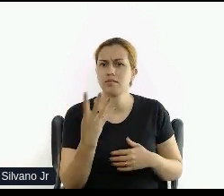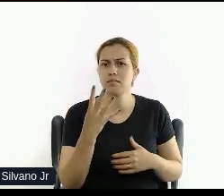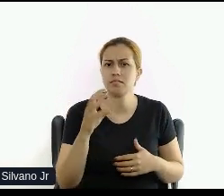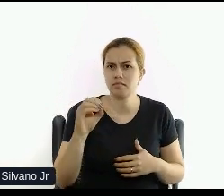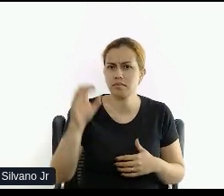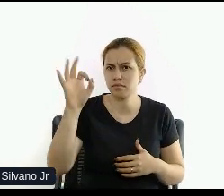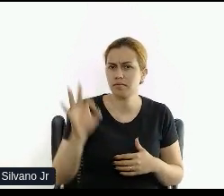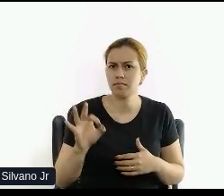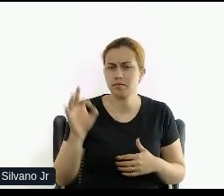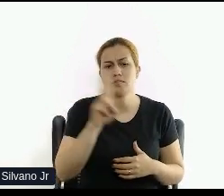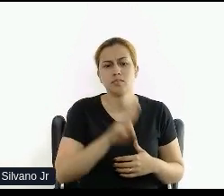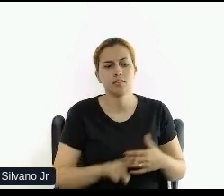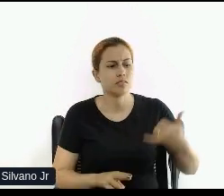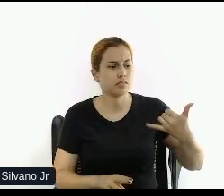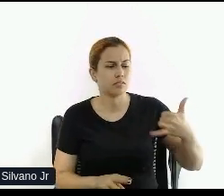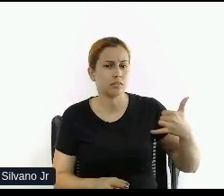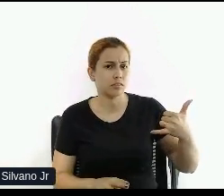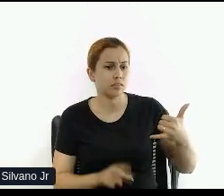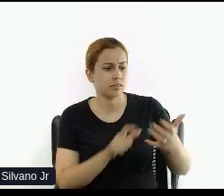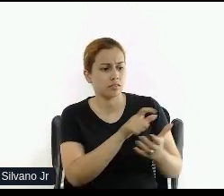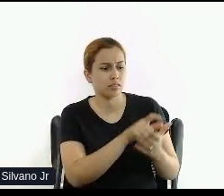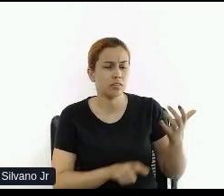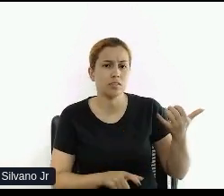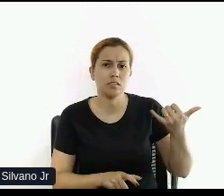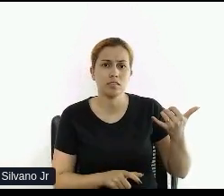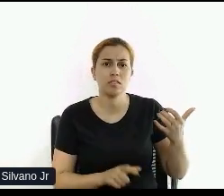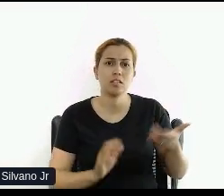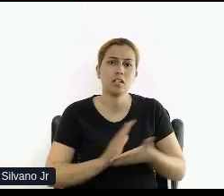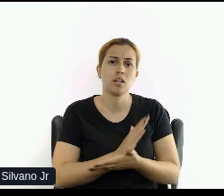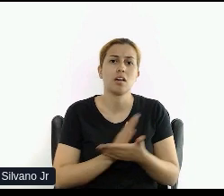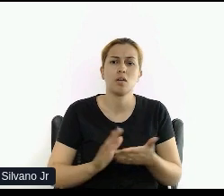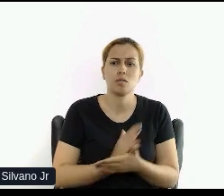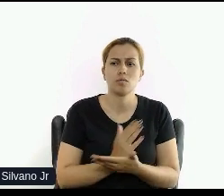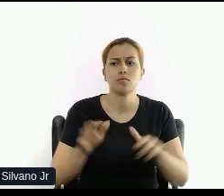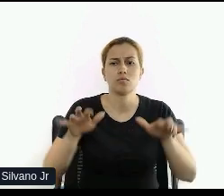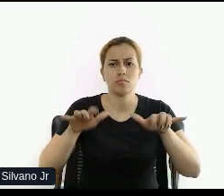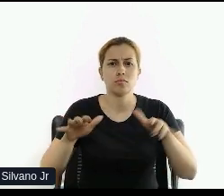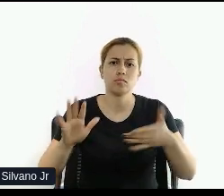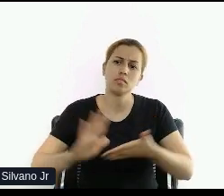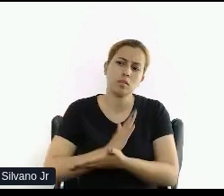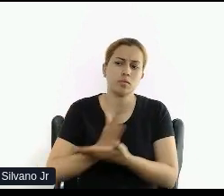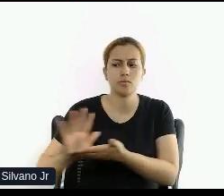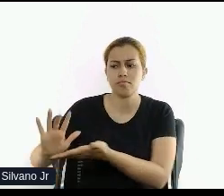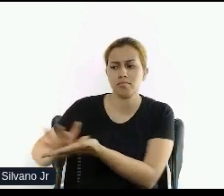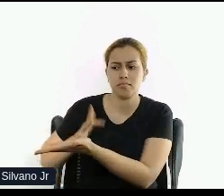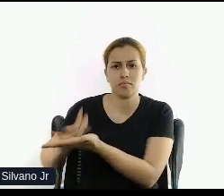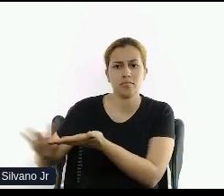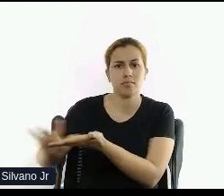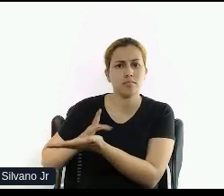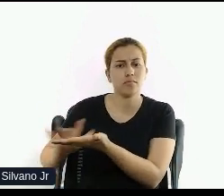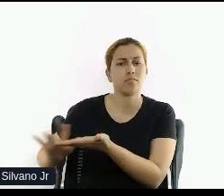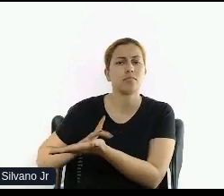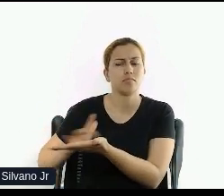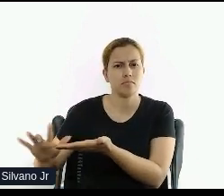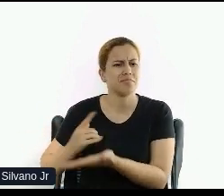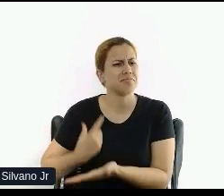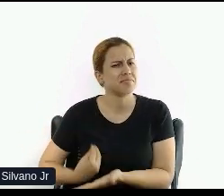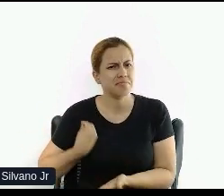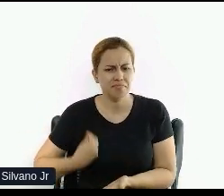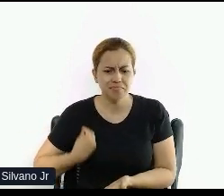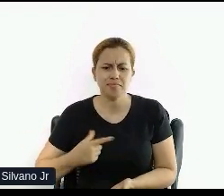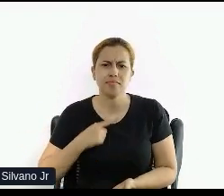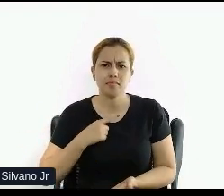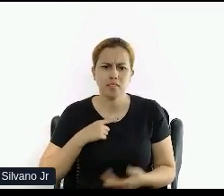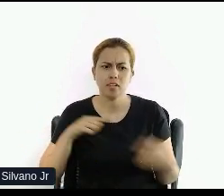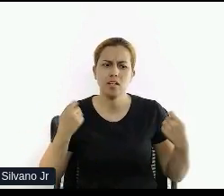por smartphones, 50% por computadores e 4% via tablets. Então, elas estão online, elas estão consumindo e a gente